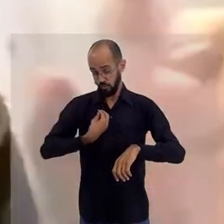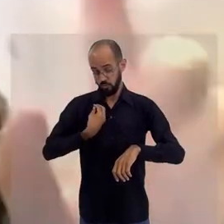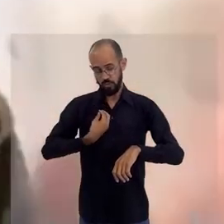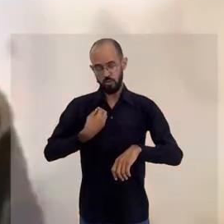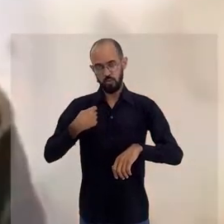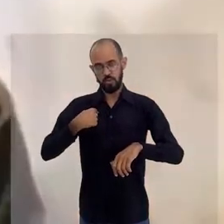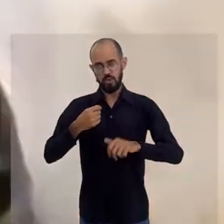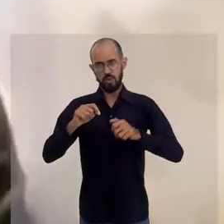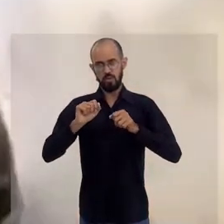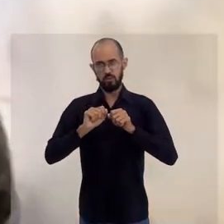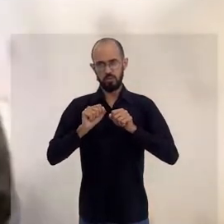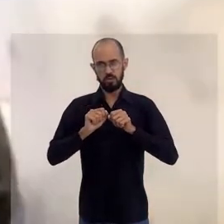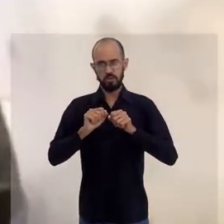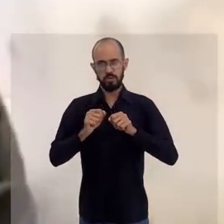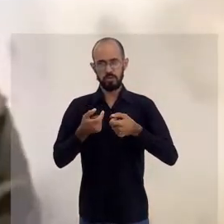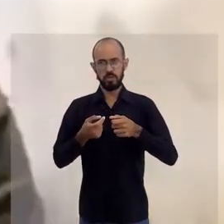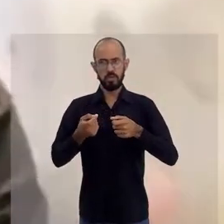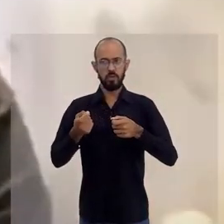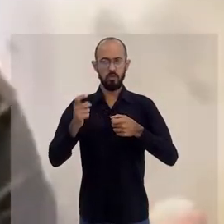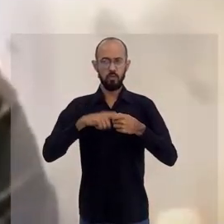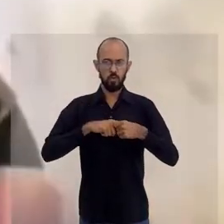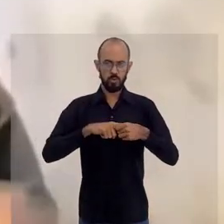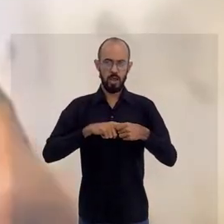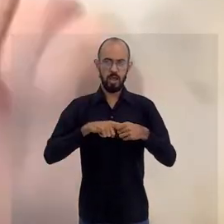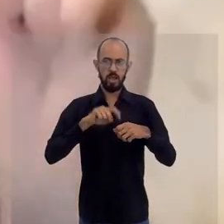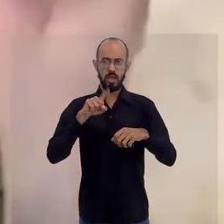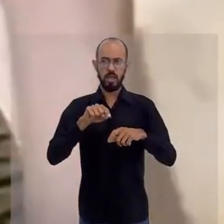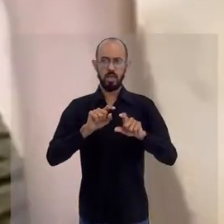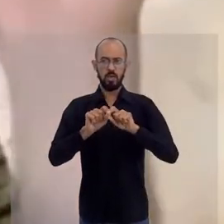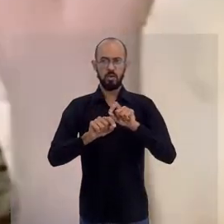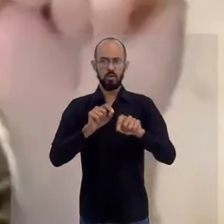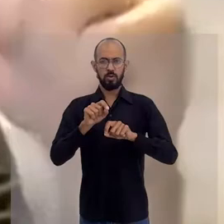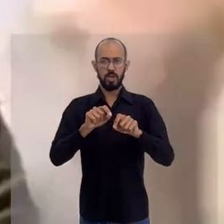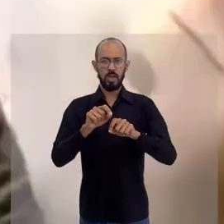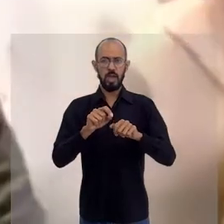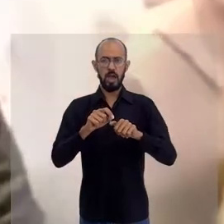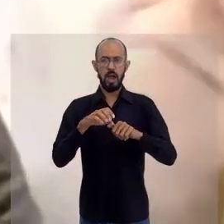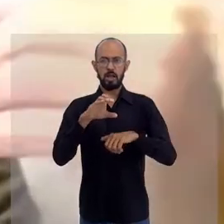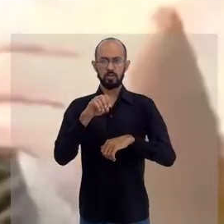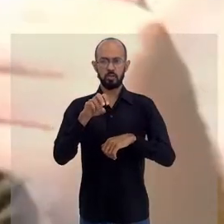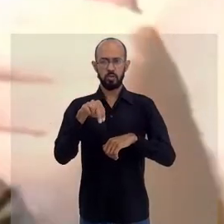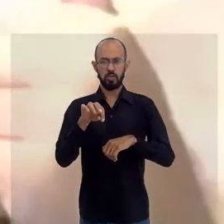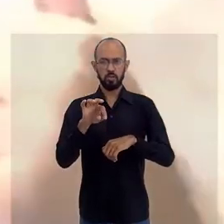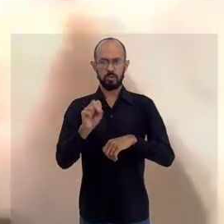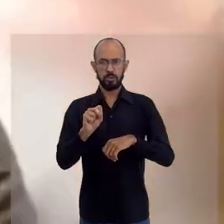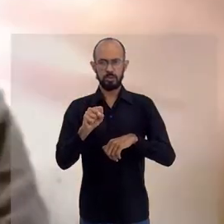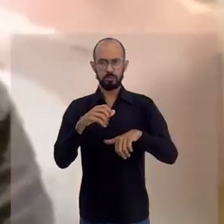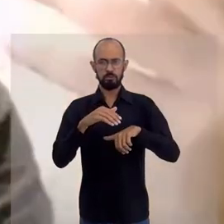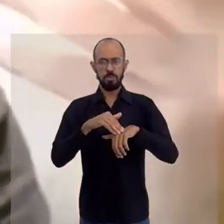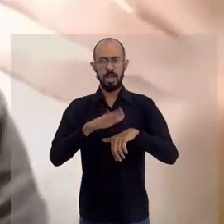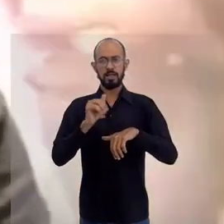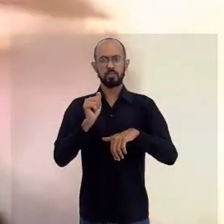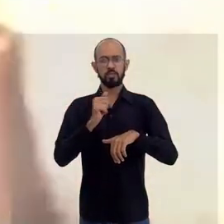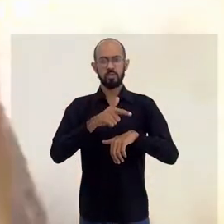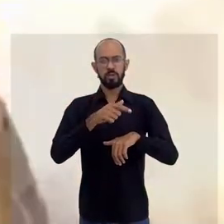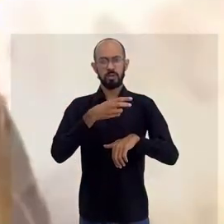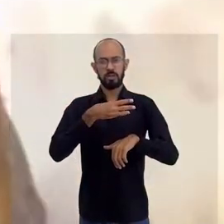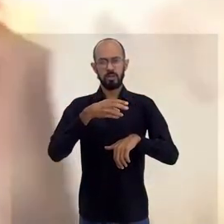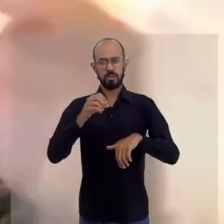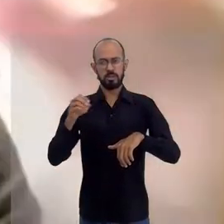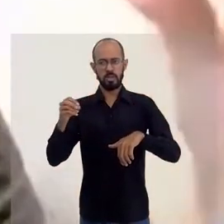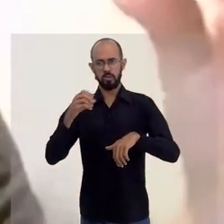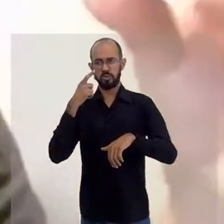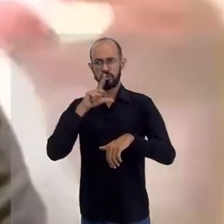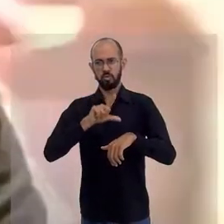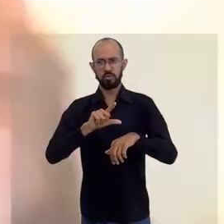feito, e vou retornar, porque ela foi desabilitada, são as contas maiores, que R$ 300, a gente